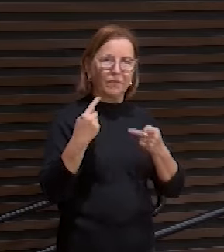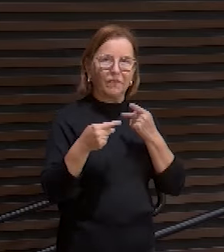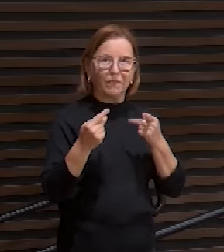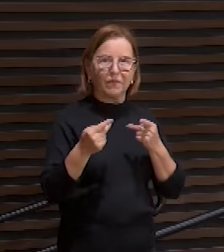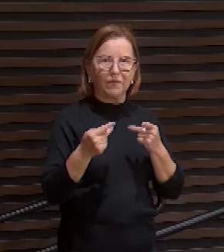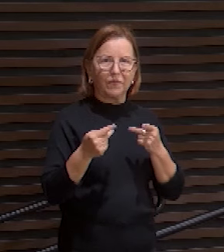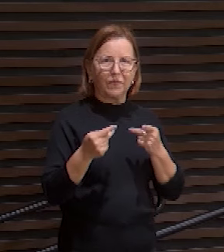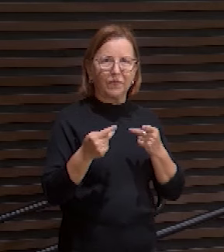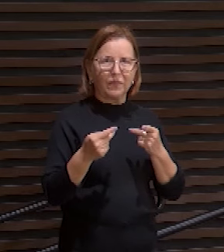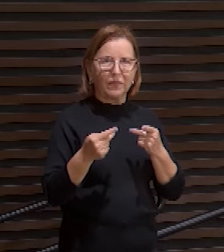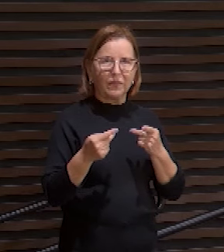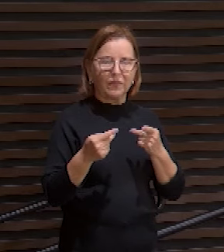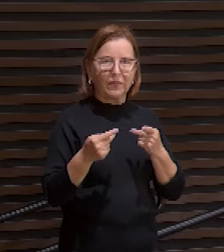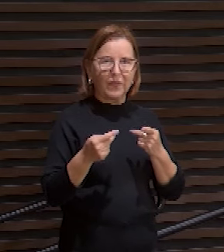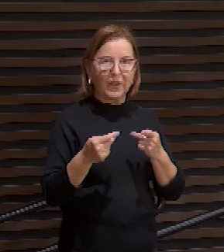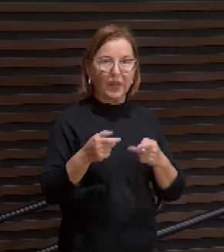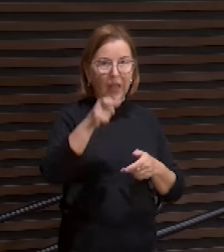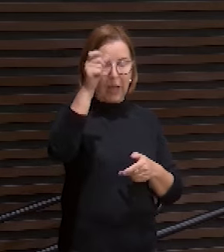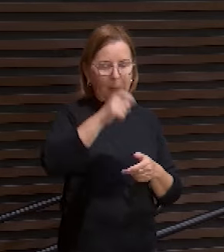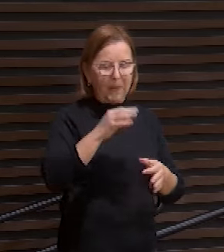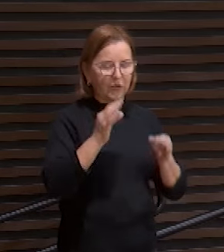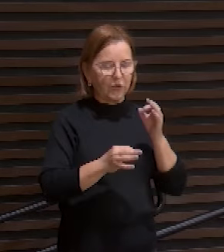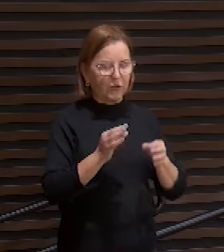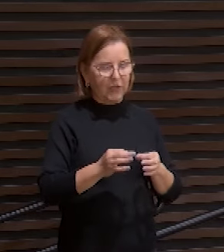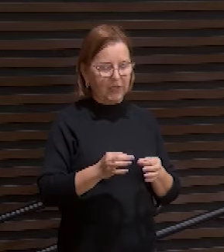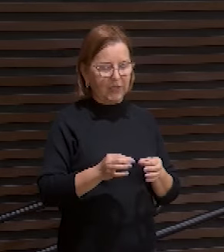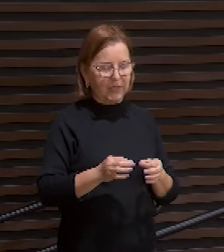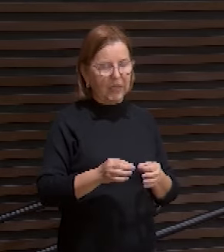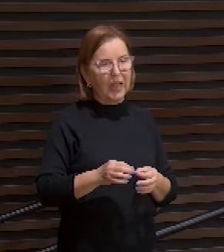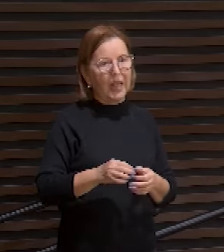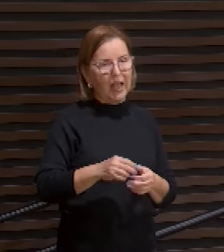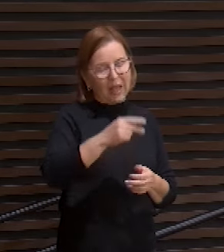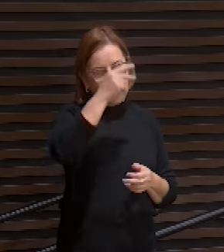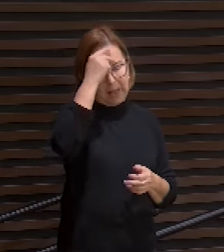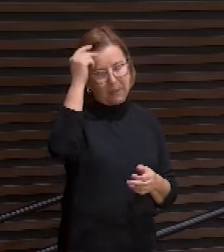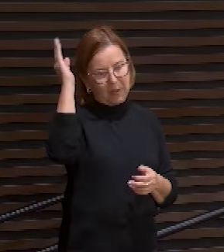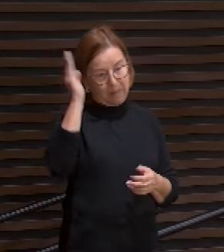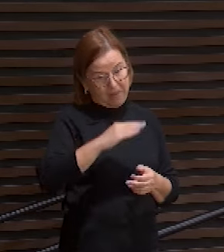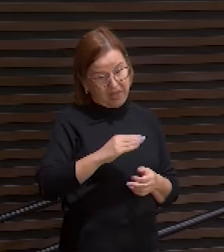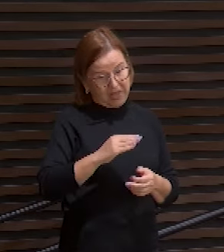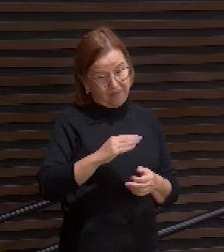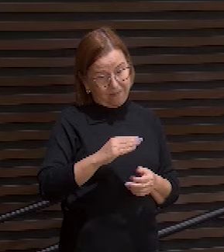O que justifica o perverso e o que condena o justo